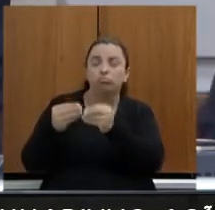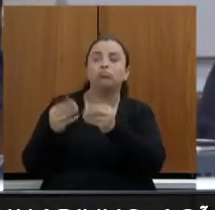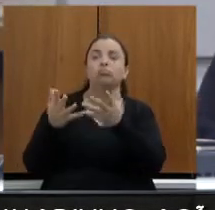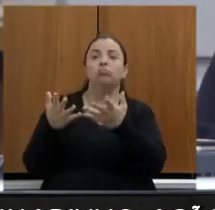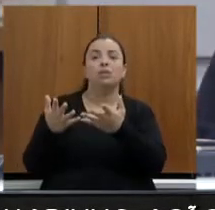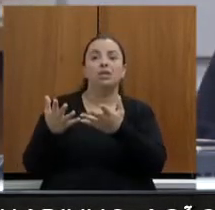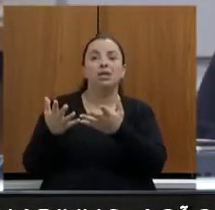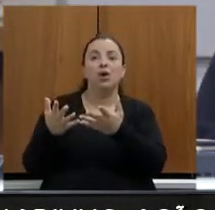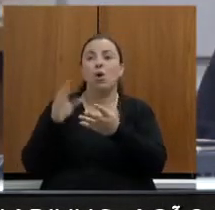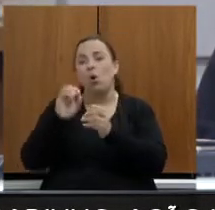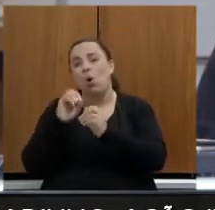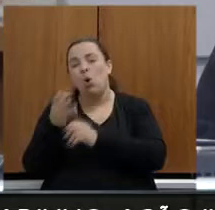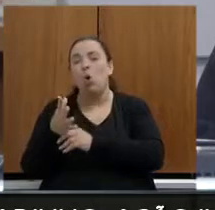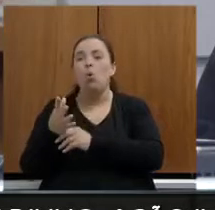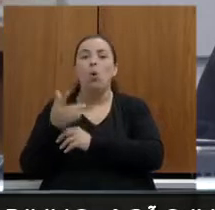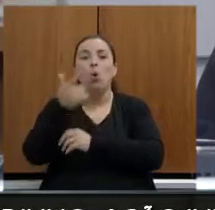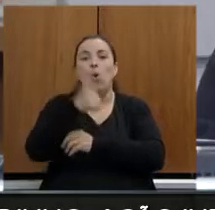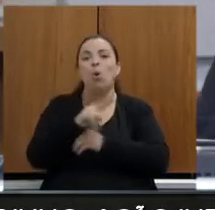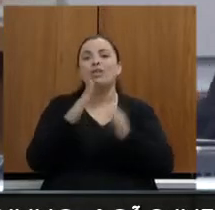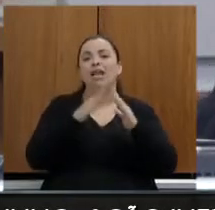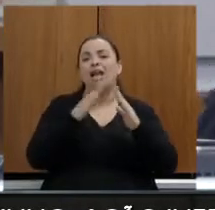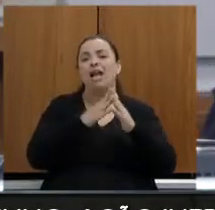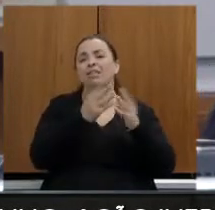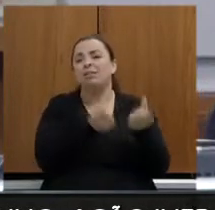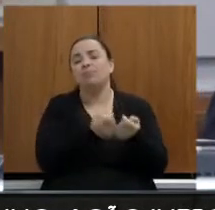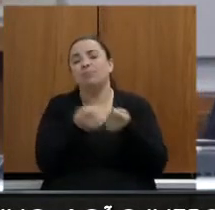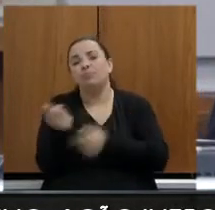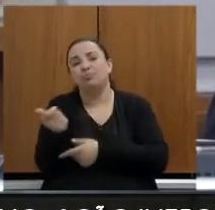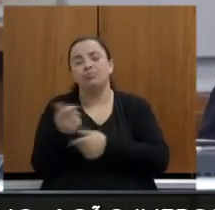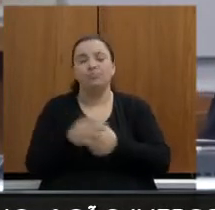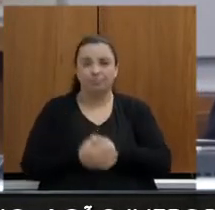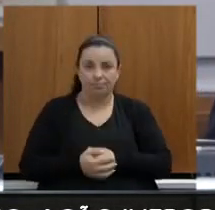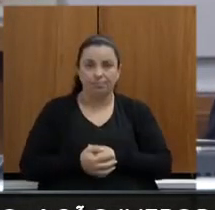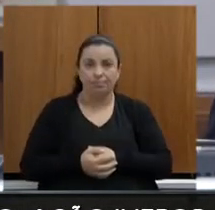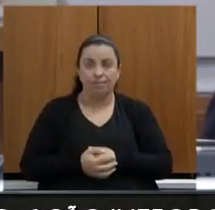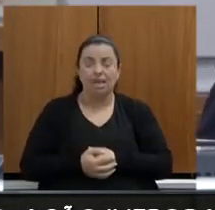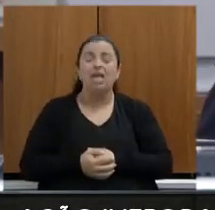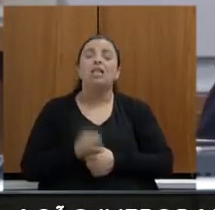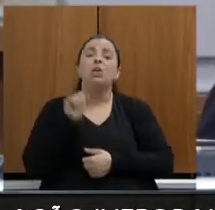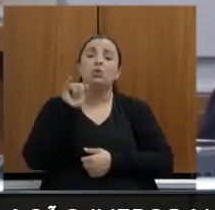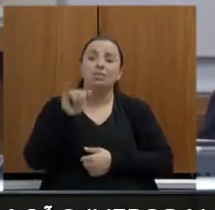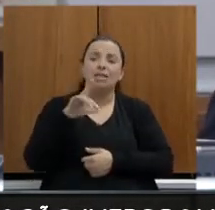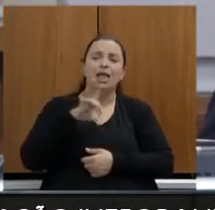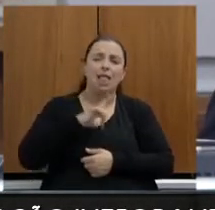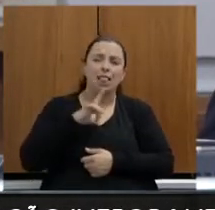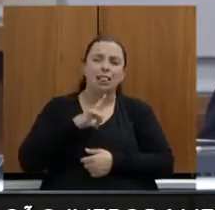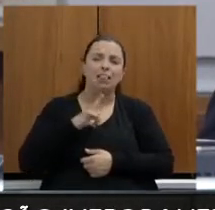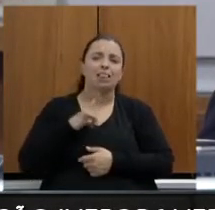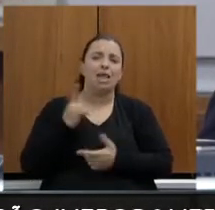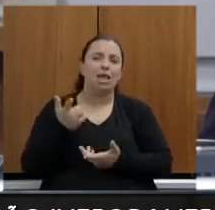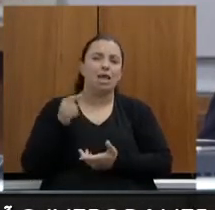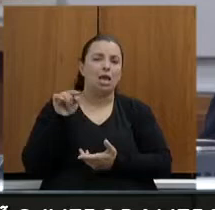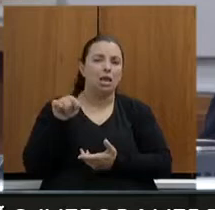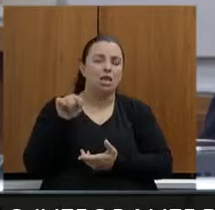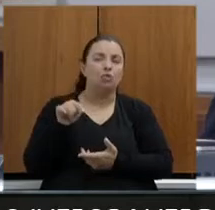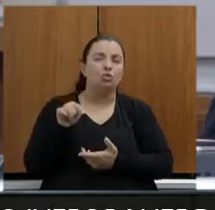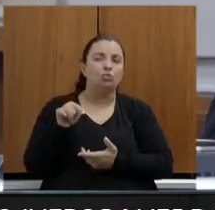Então, o que eu costumo dizer é que, quando a gente faz o projeto de uma maneira adequada, ele gera transtorno e gera.